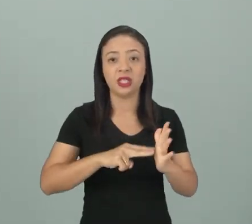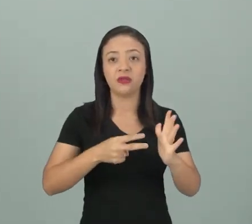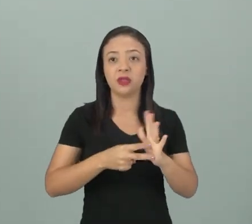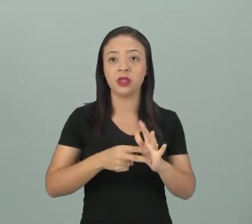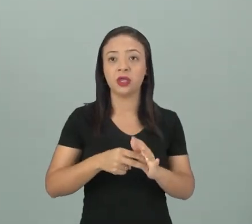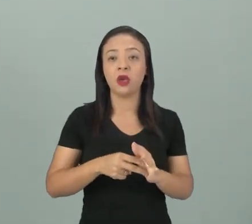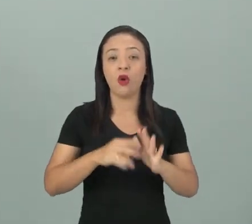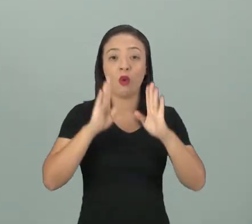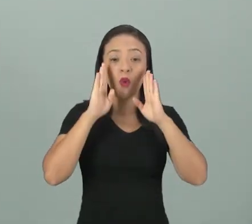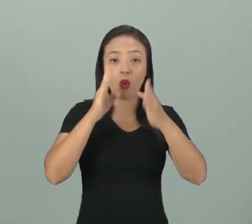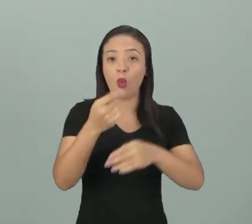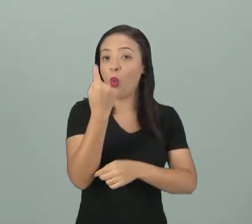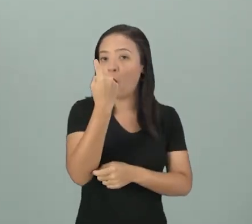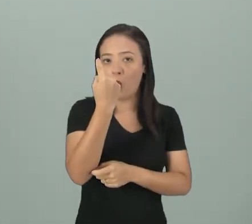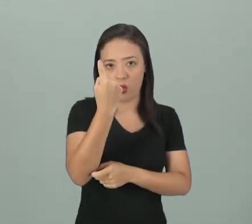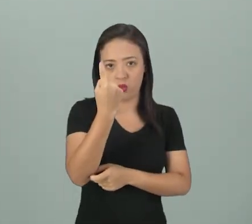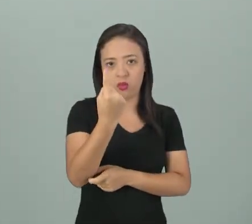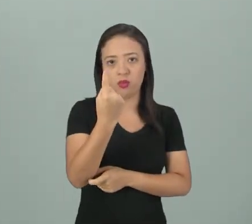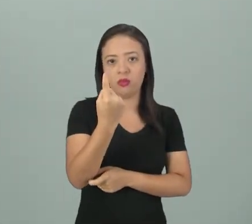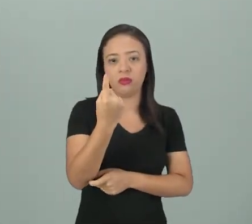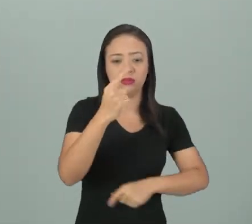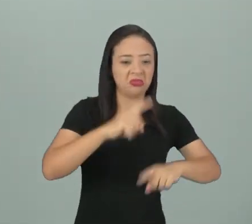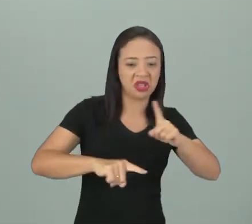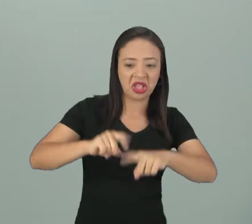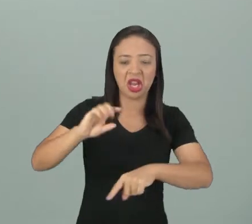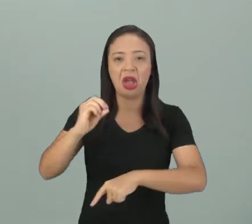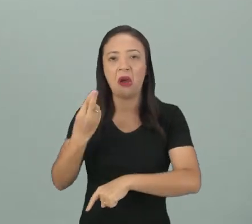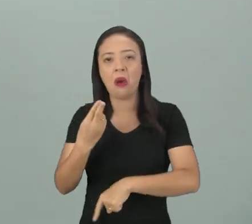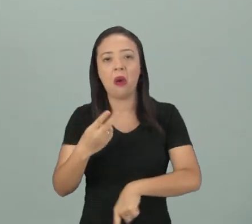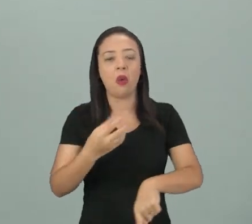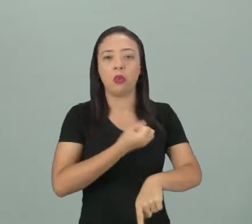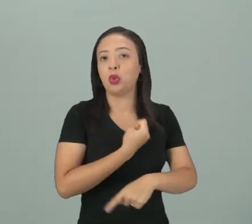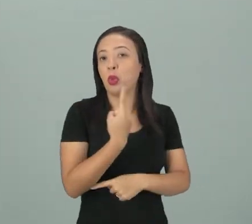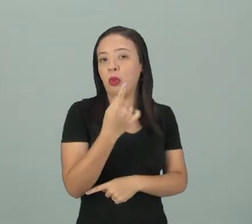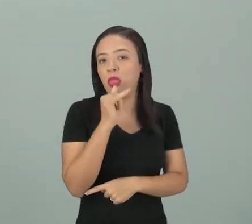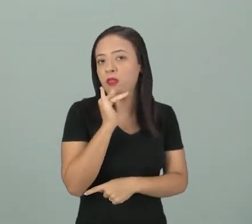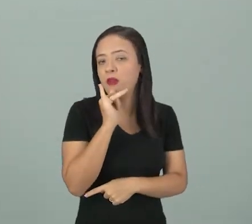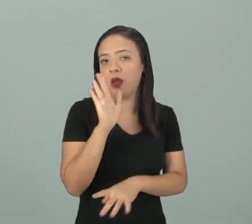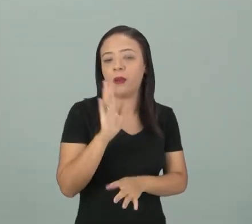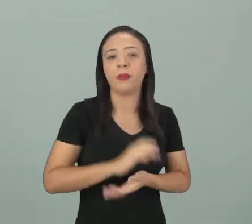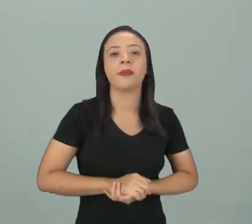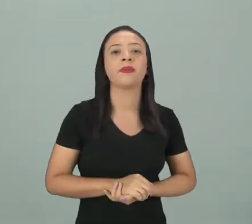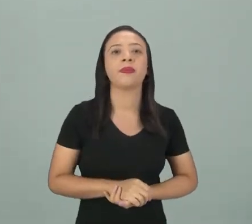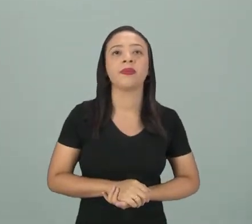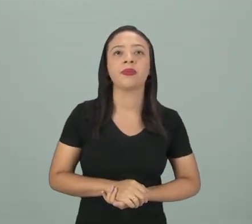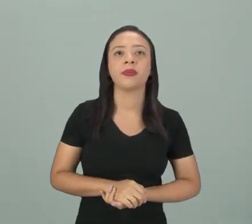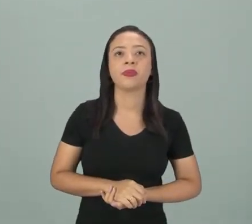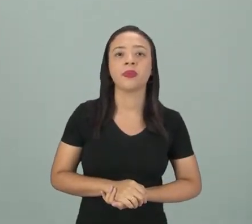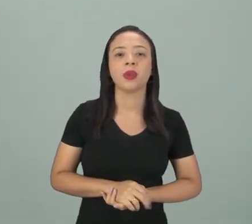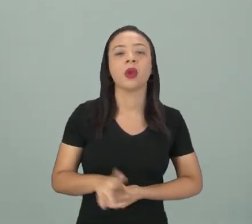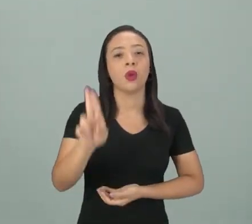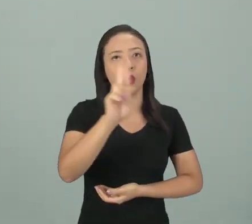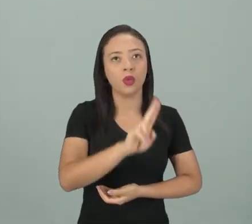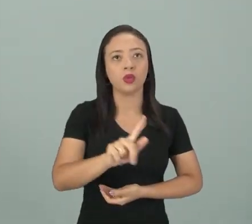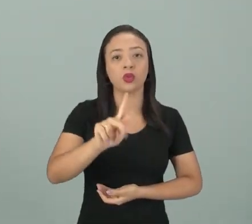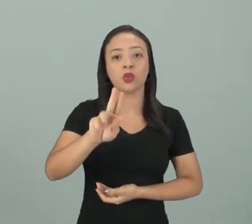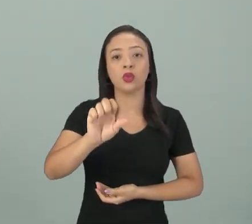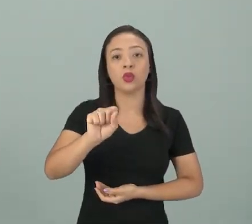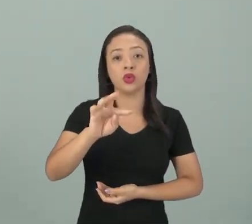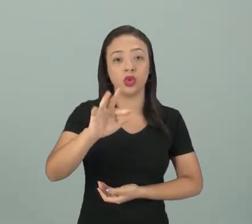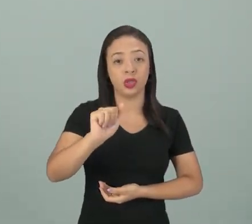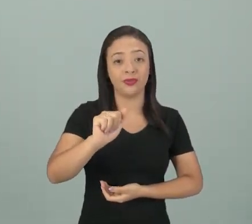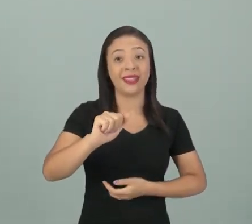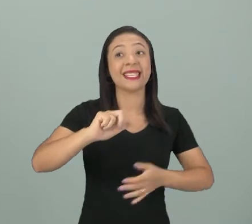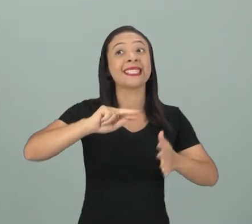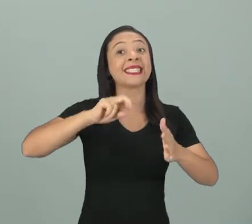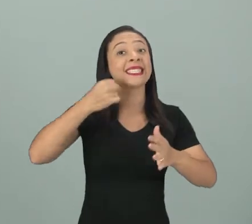apenas de uma coisa ou um objeto, né, a numeração um, digamos assim, eu uso gusta. Se ele estiver